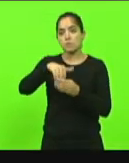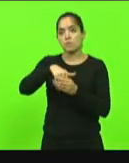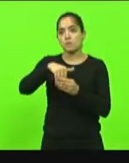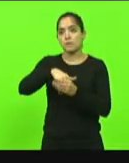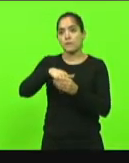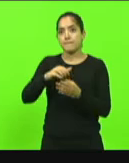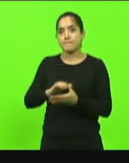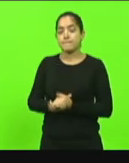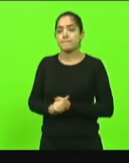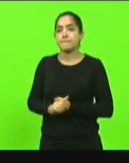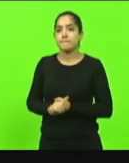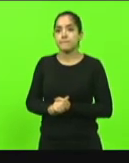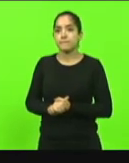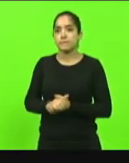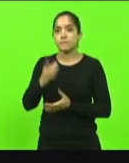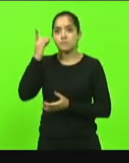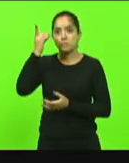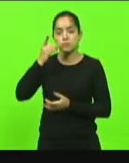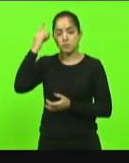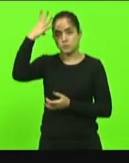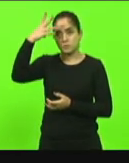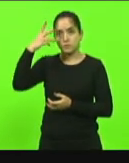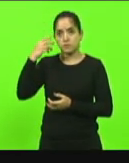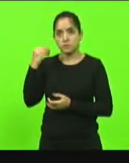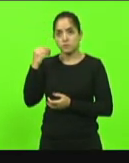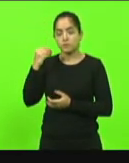Como vota a deputada Luciane Carminati?